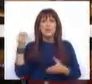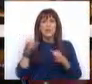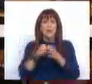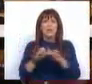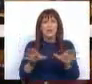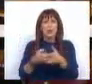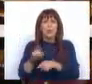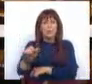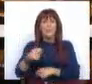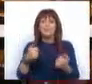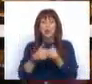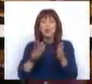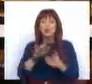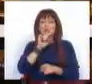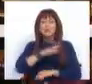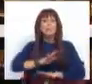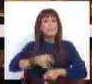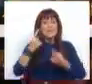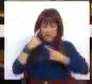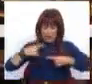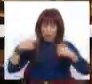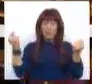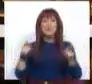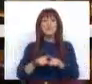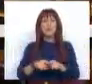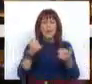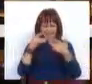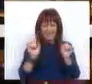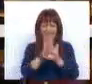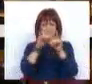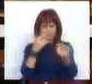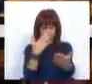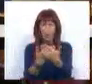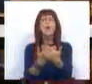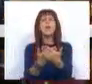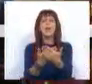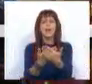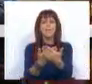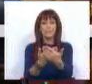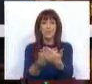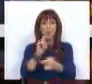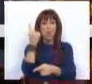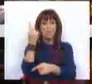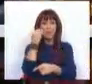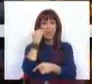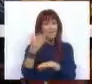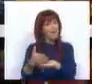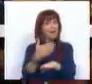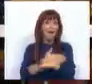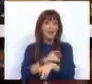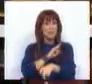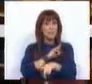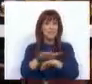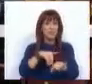Todas as possibilidades devem ser publicamente e de forma transparente confrontadas. E isso só se faz antes da